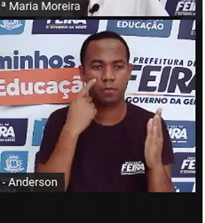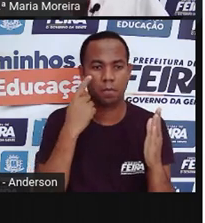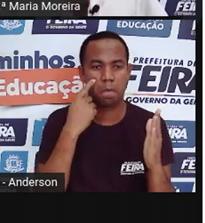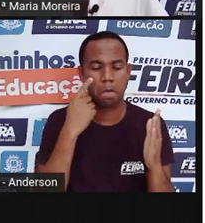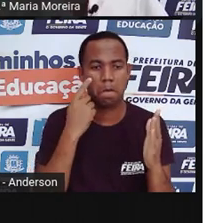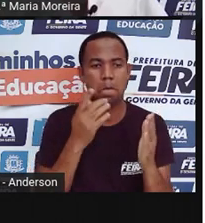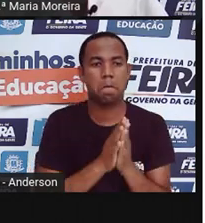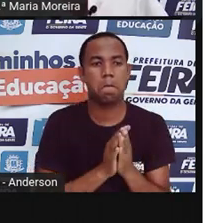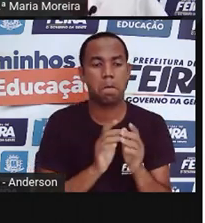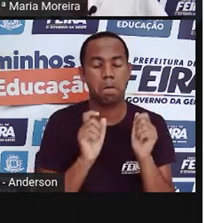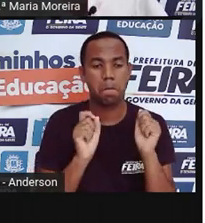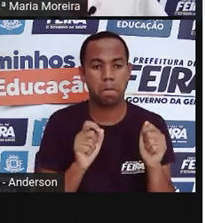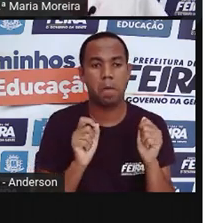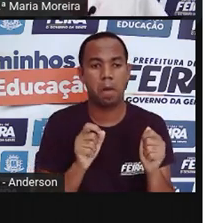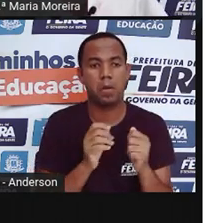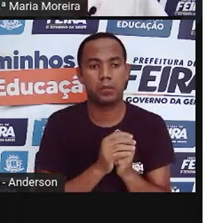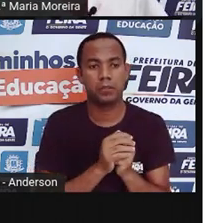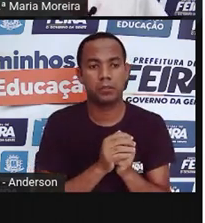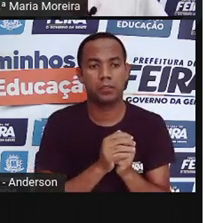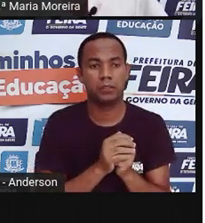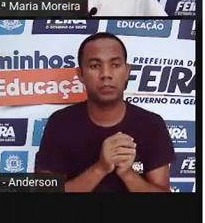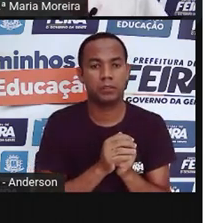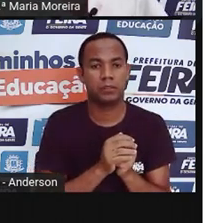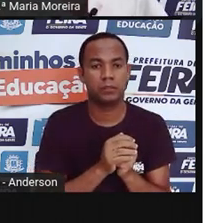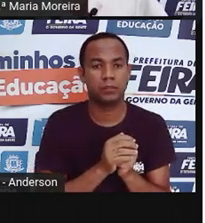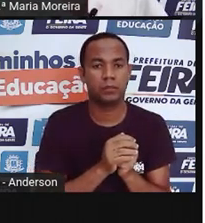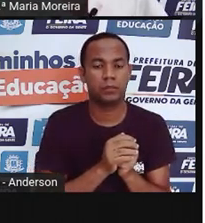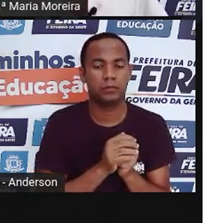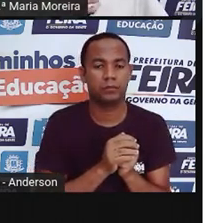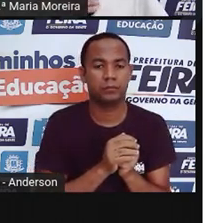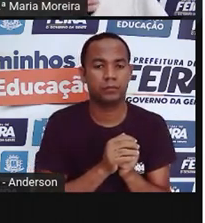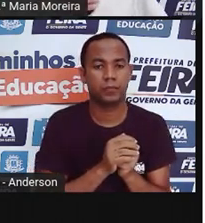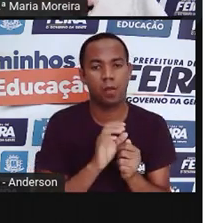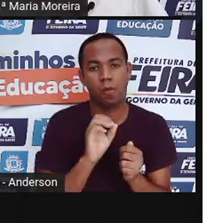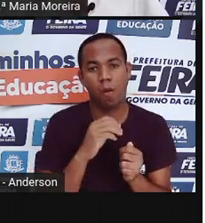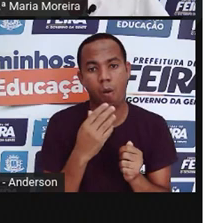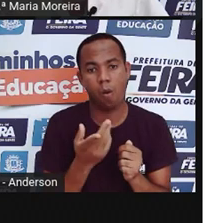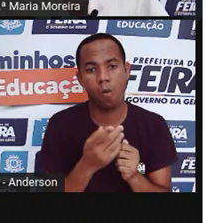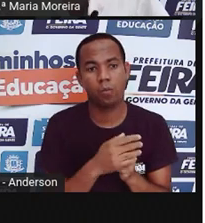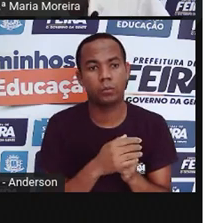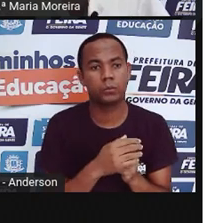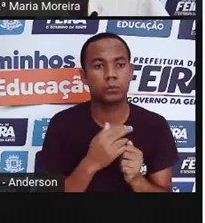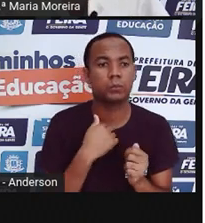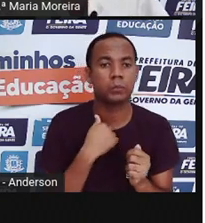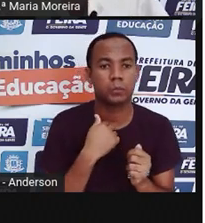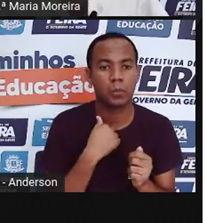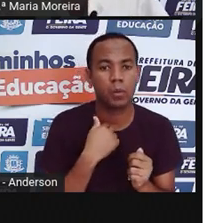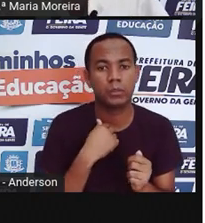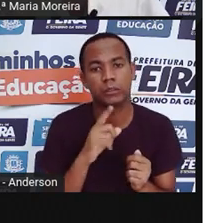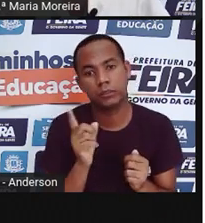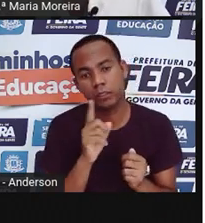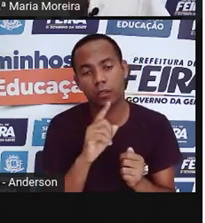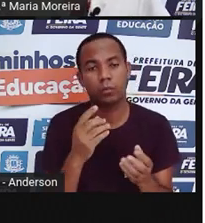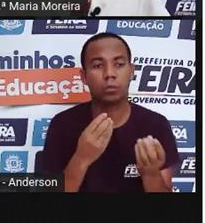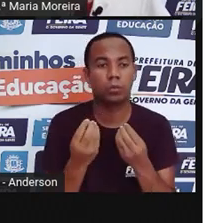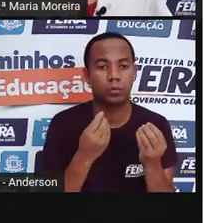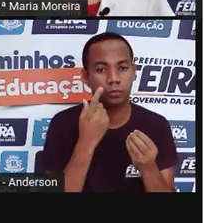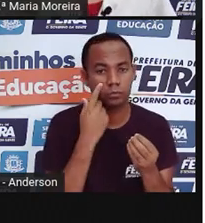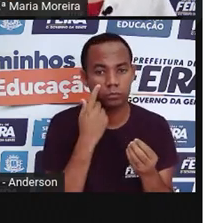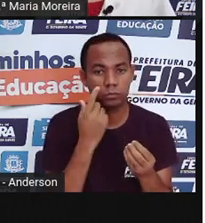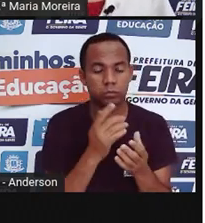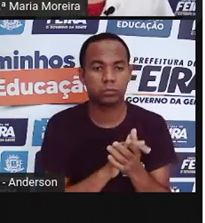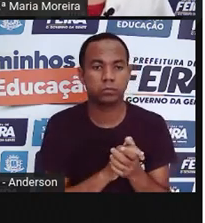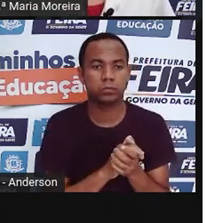Se a tinta que foi aplicada sobre a madeira, ela é atóxica. Ou seja, não vai fazer mal pra vocês, né? Bom,